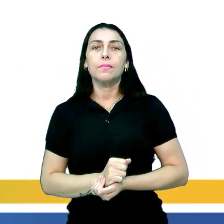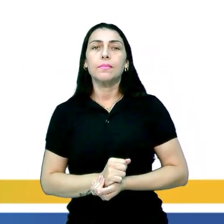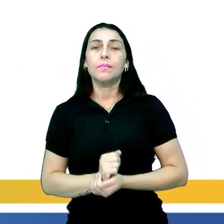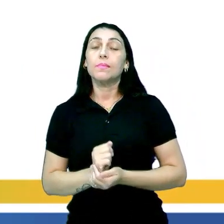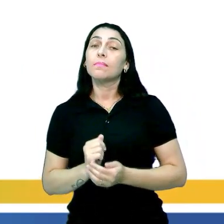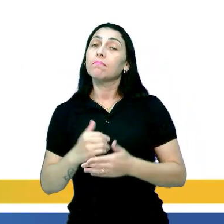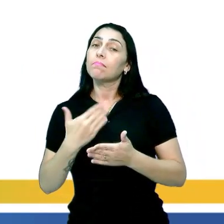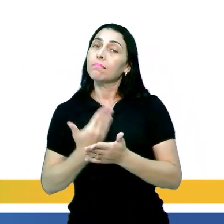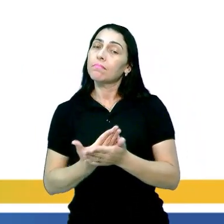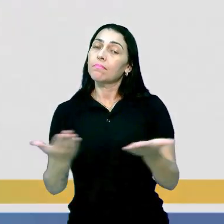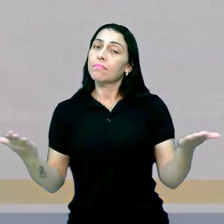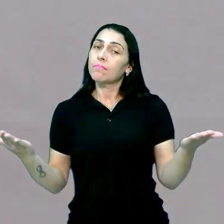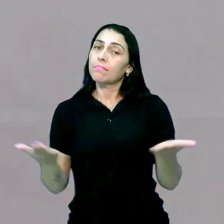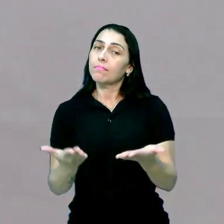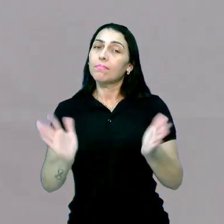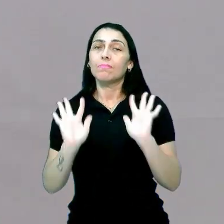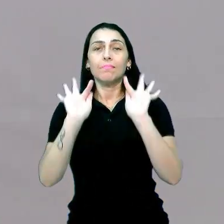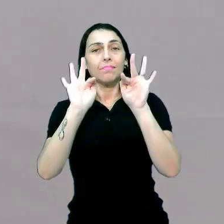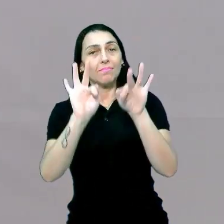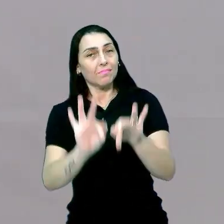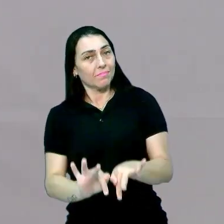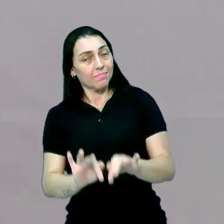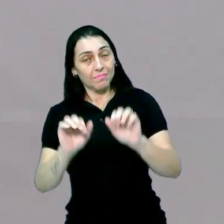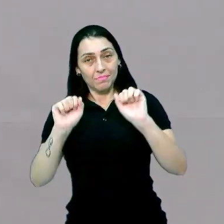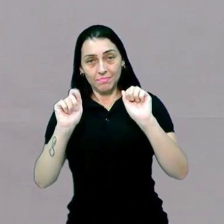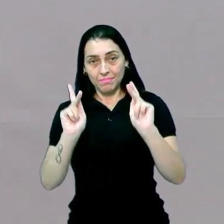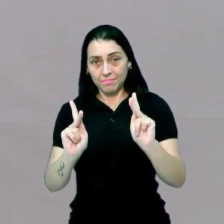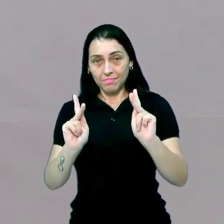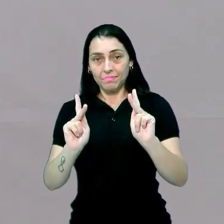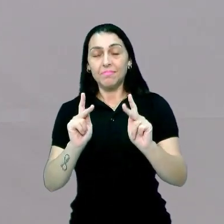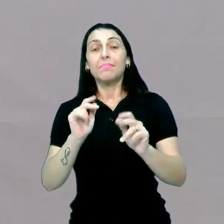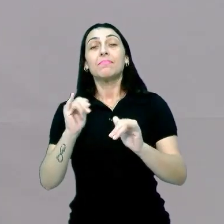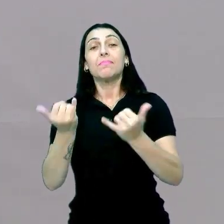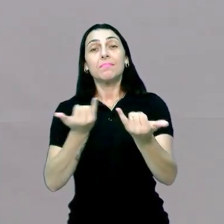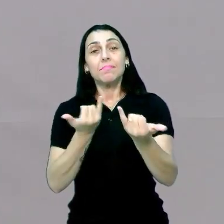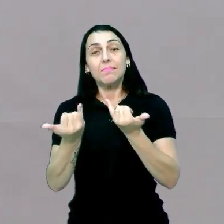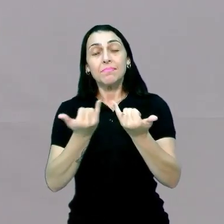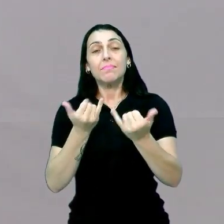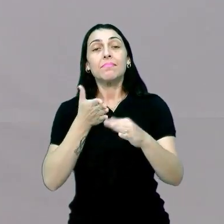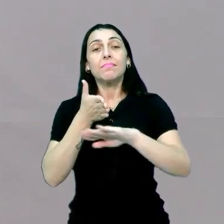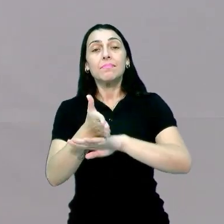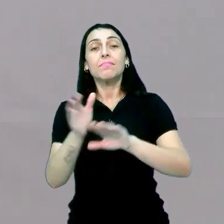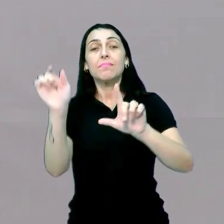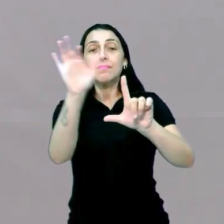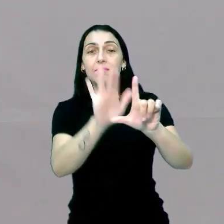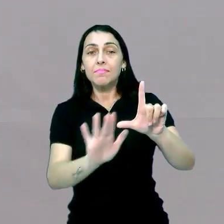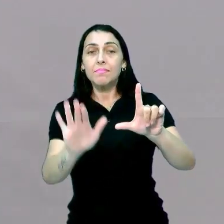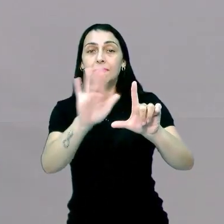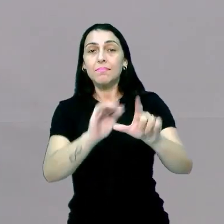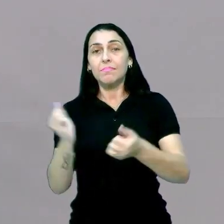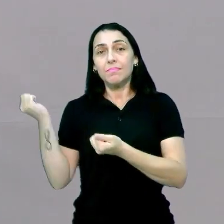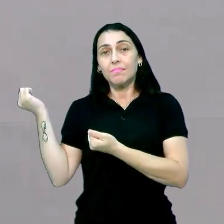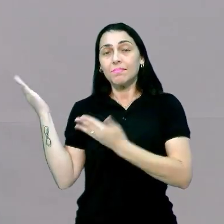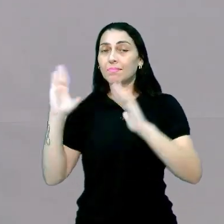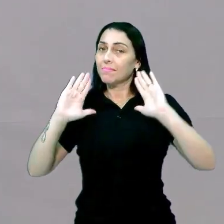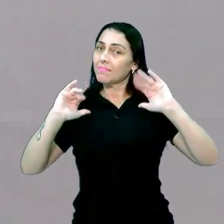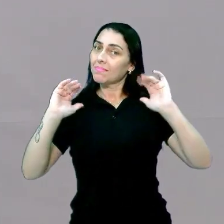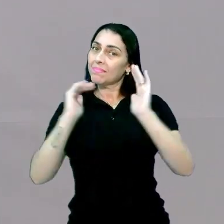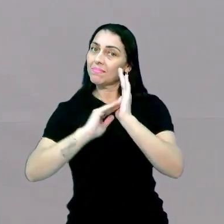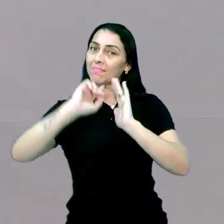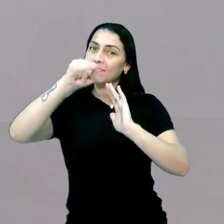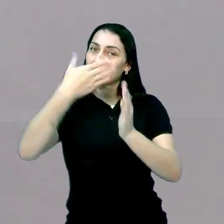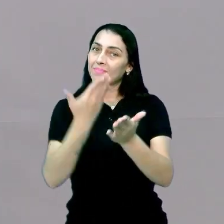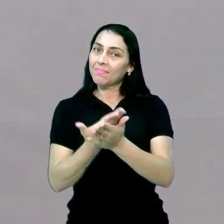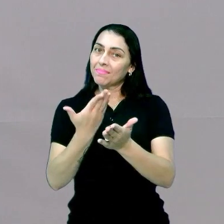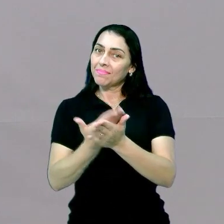e a nossa aula de hoje está sendo finalizada, ok? Para mais informações acessem a nossa plataforma bye bye see you